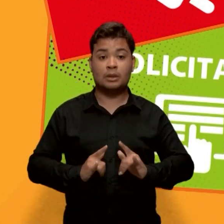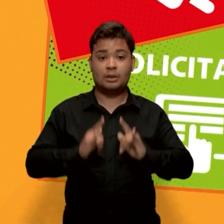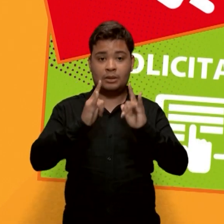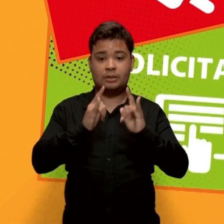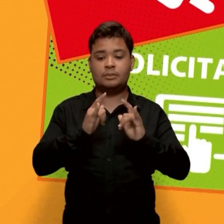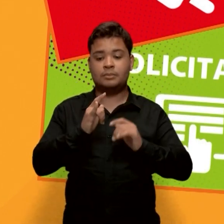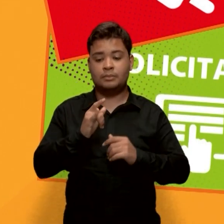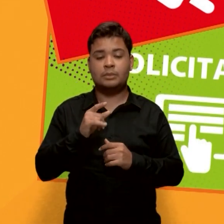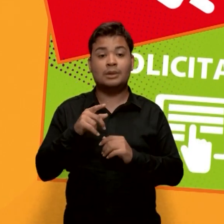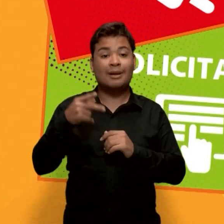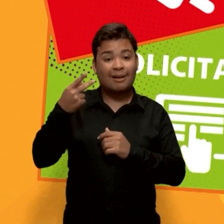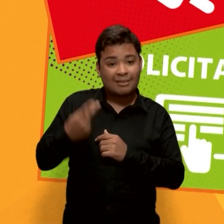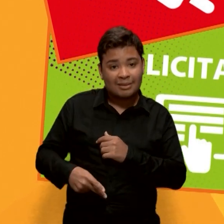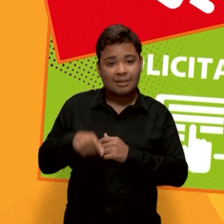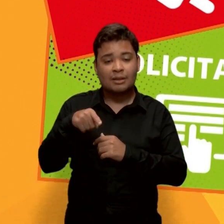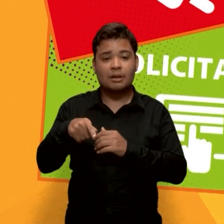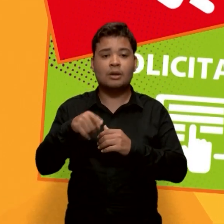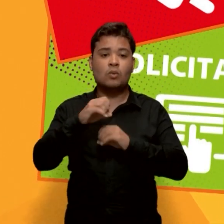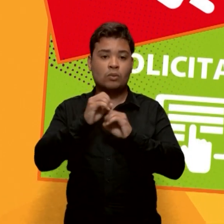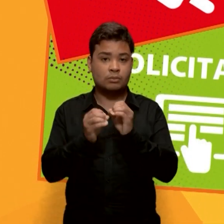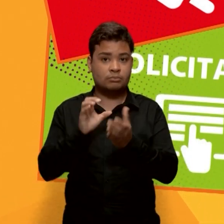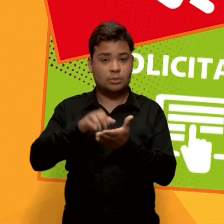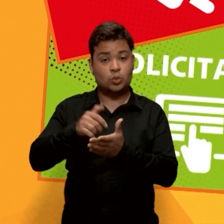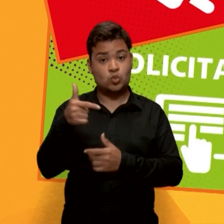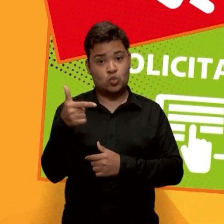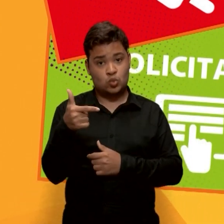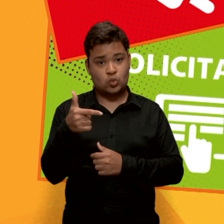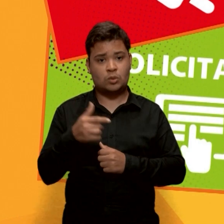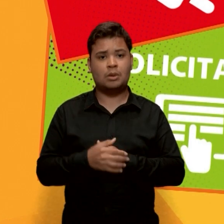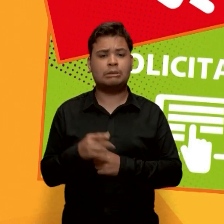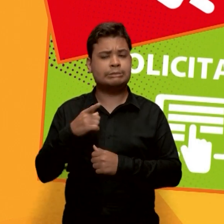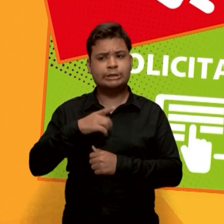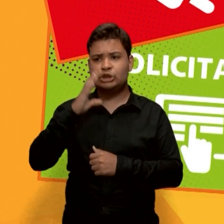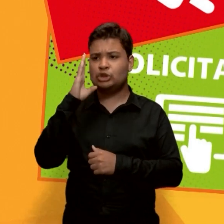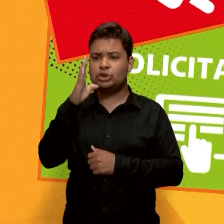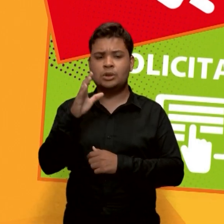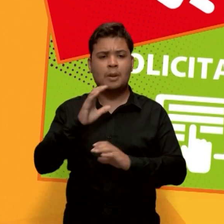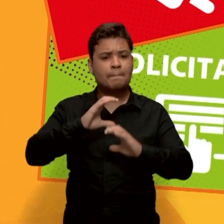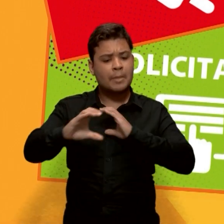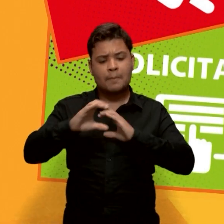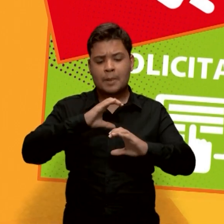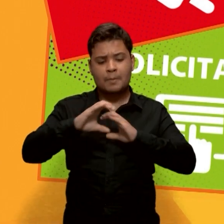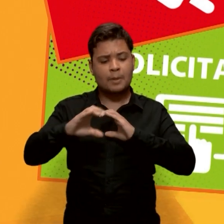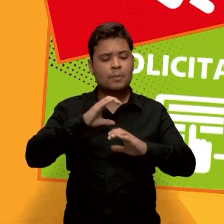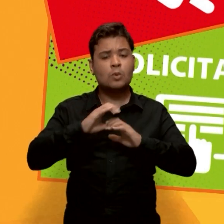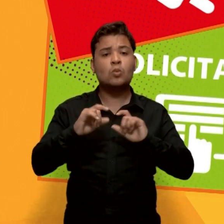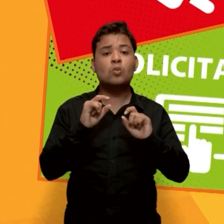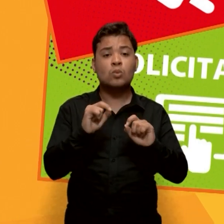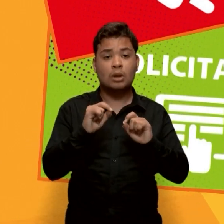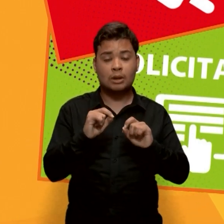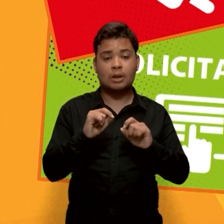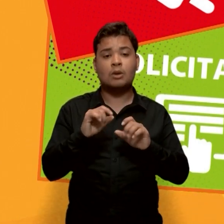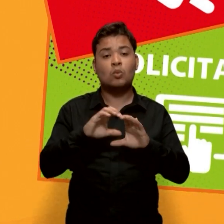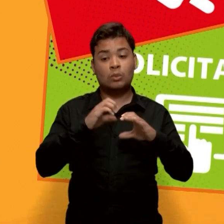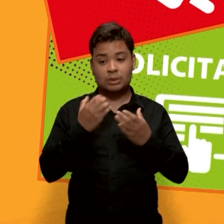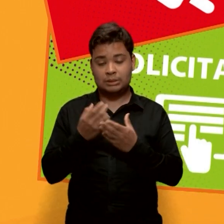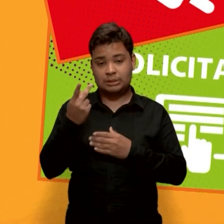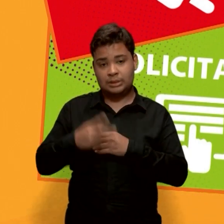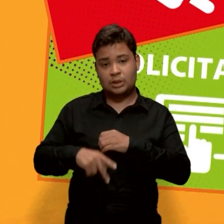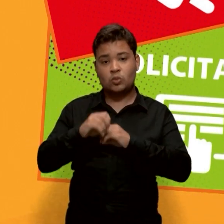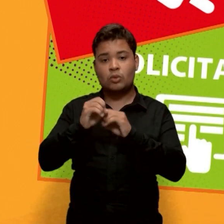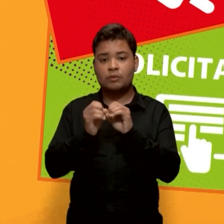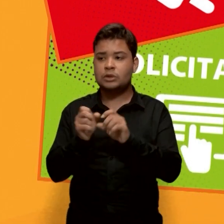Samambaia, e atua como um canal direto de comunicação entre a comunidade universitária, a